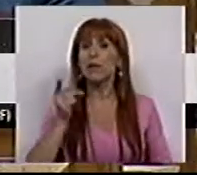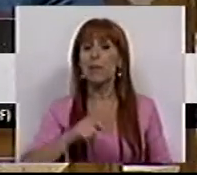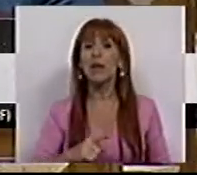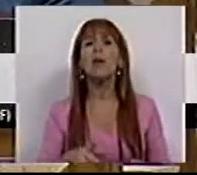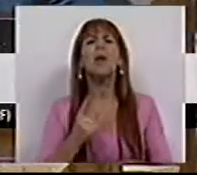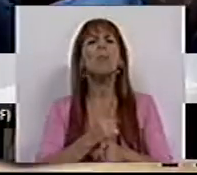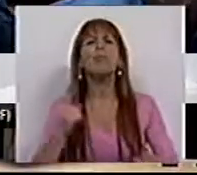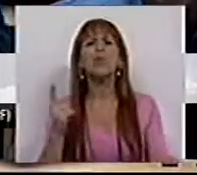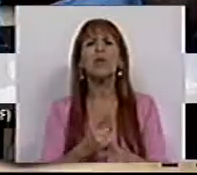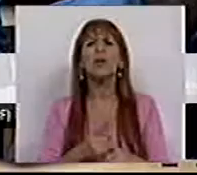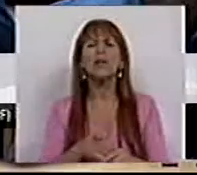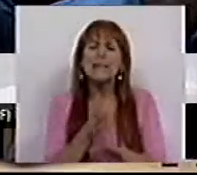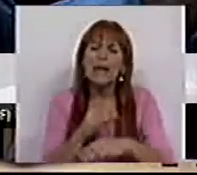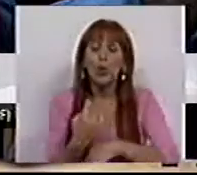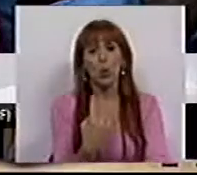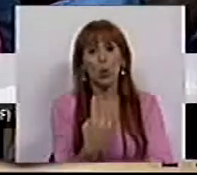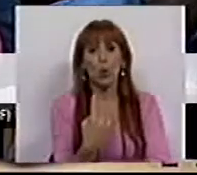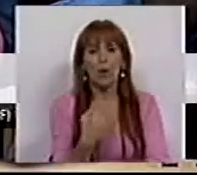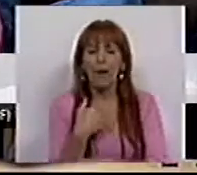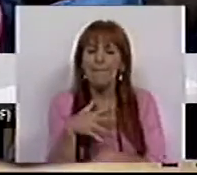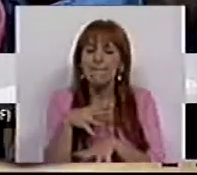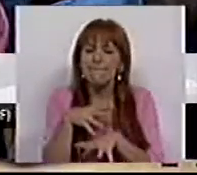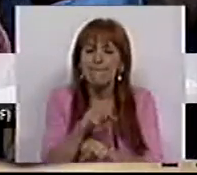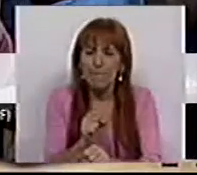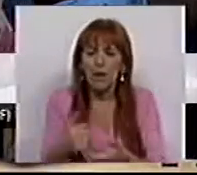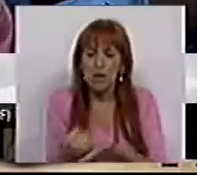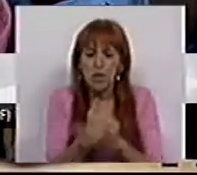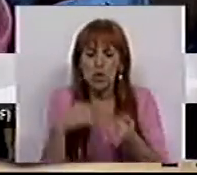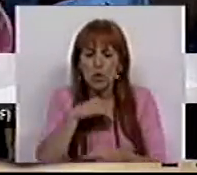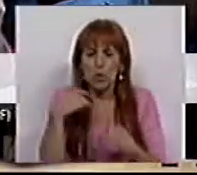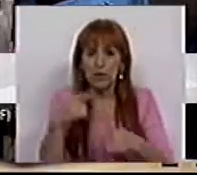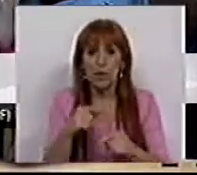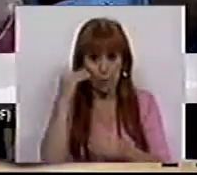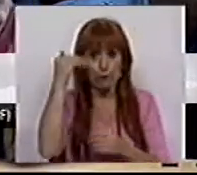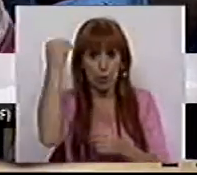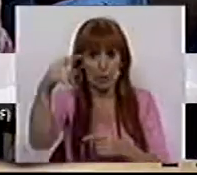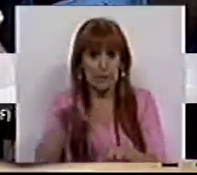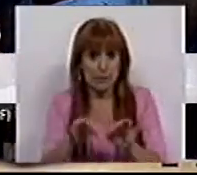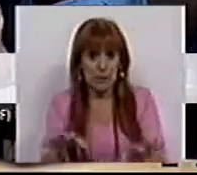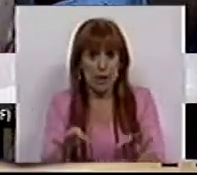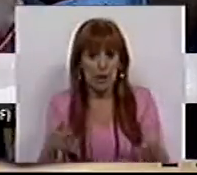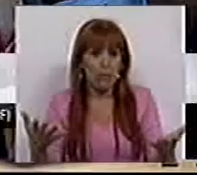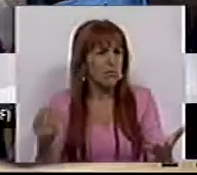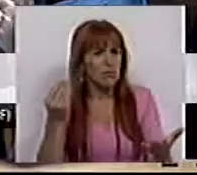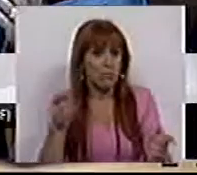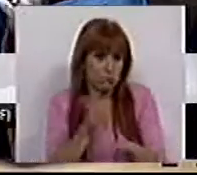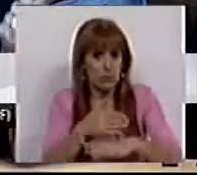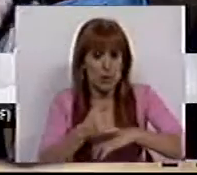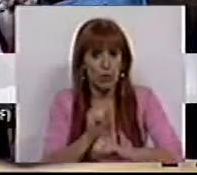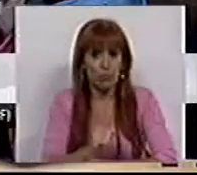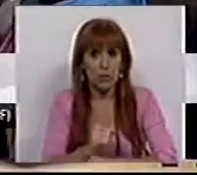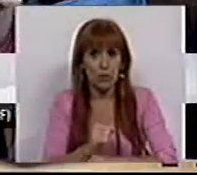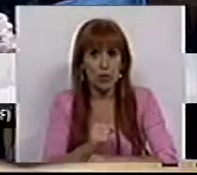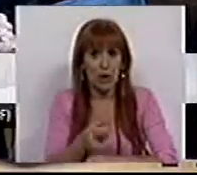porque é que num setor apetecível que dá lucro e que tem futuro como é o setor